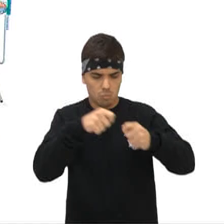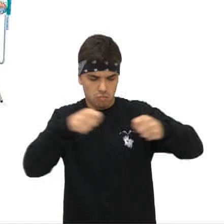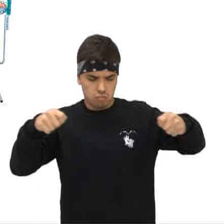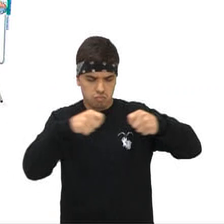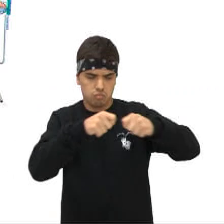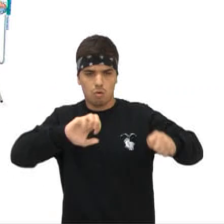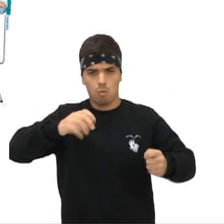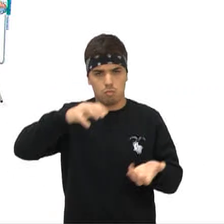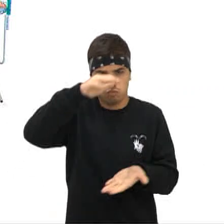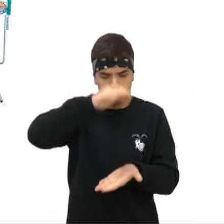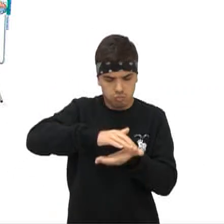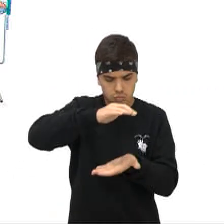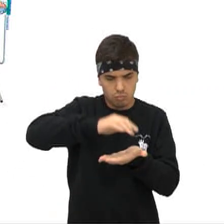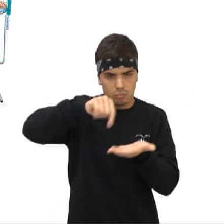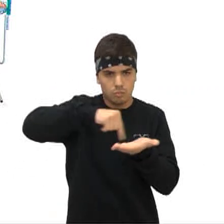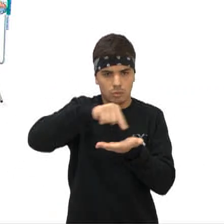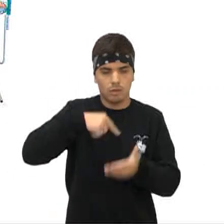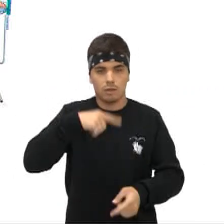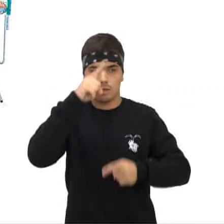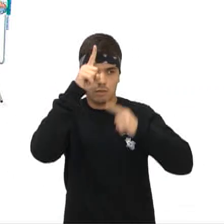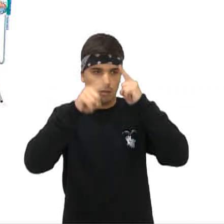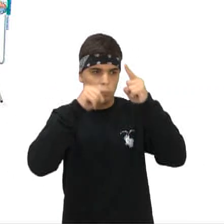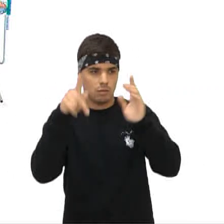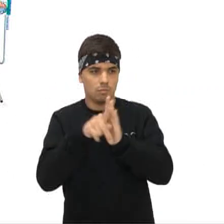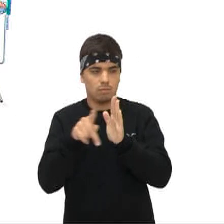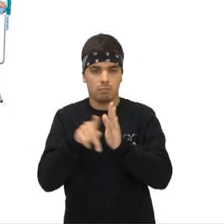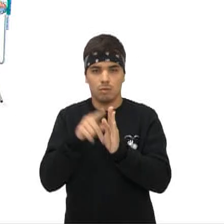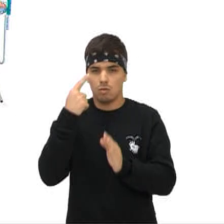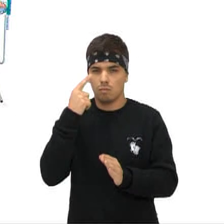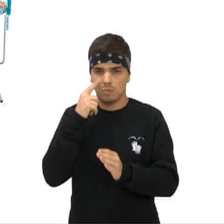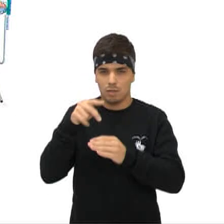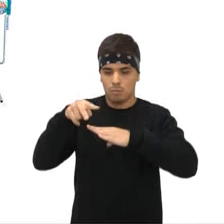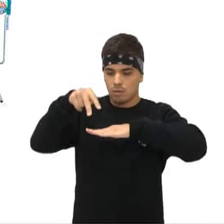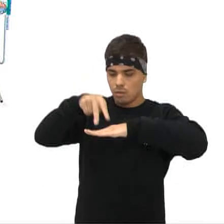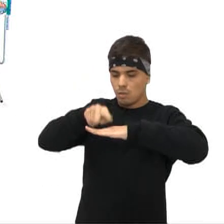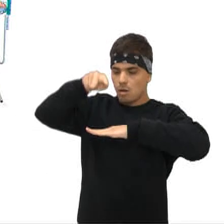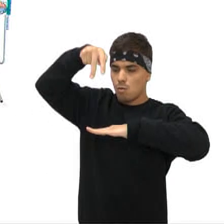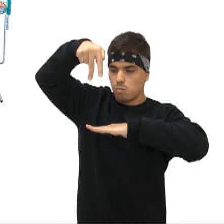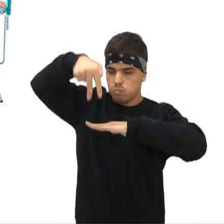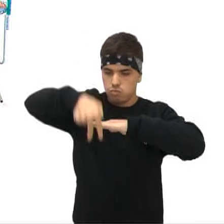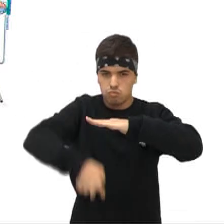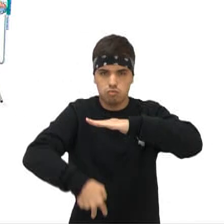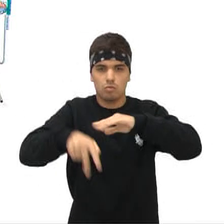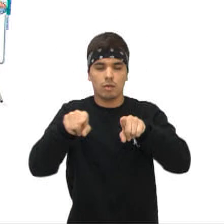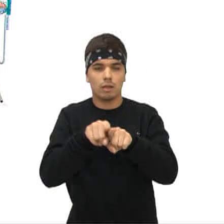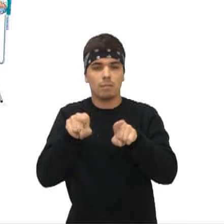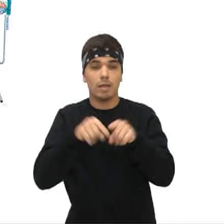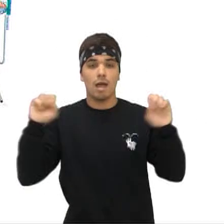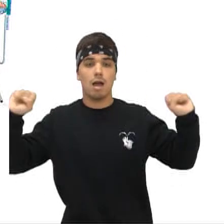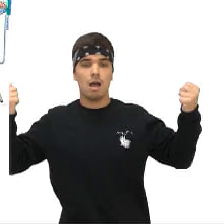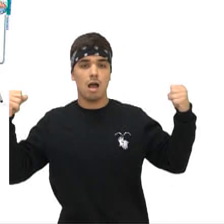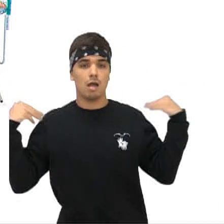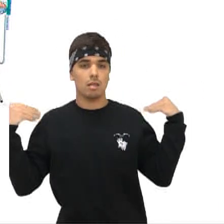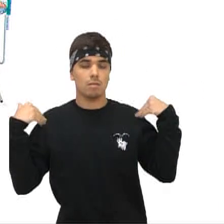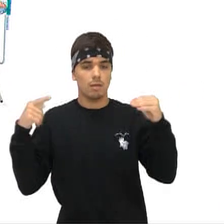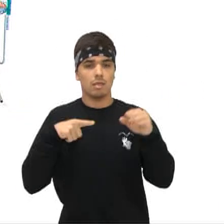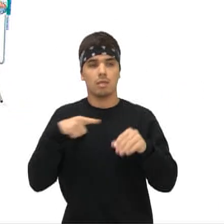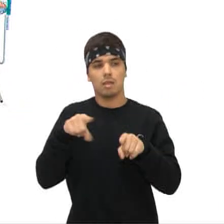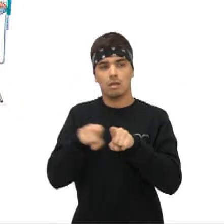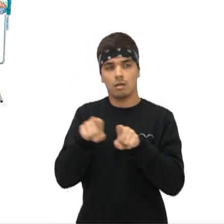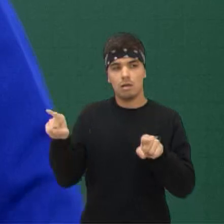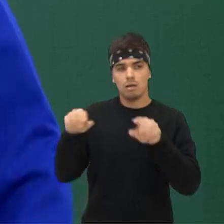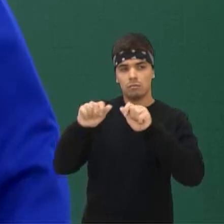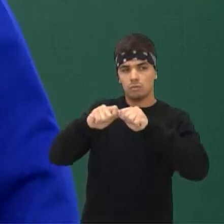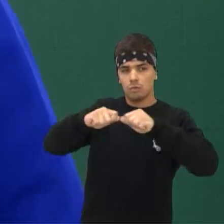certeza Então temos ali a ideia da estrutura do bungee jump, onde você acaba trabalhando O pessoal que faz a ideia da academia, por exemplo, tem essas faixas ou